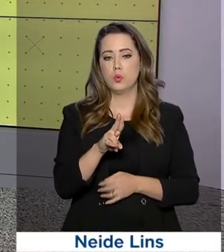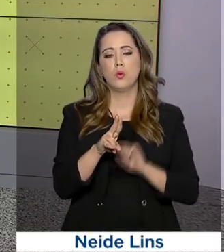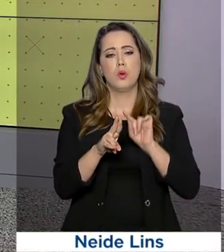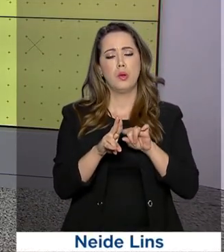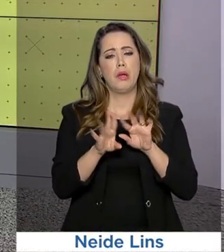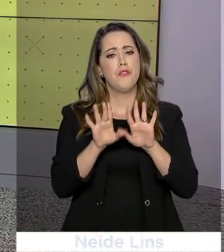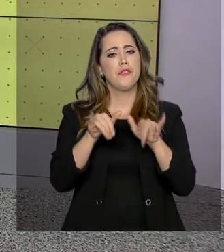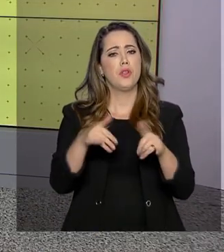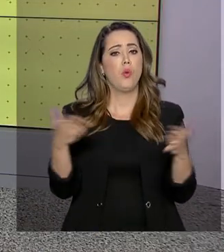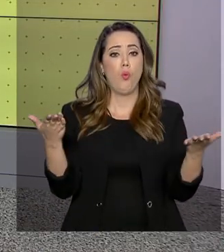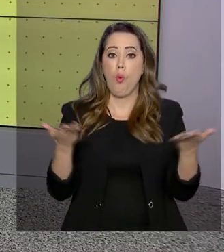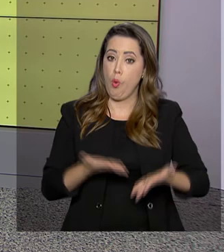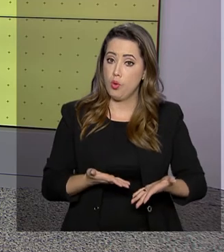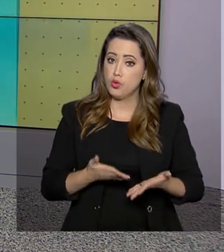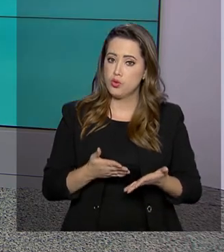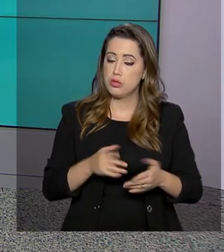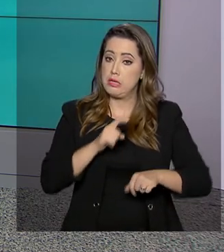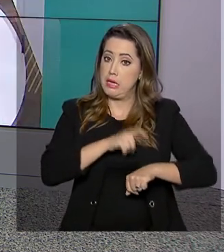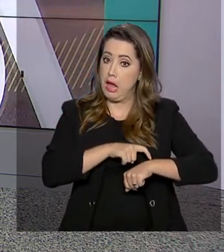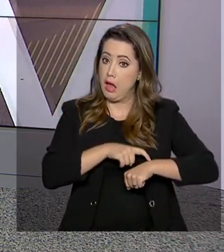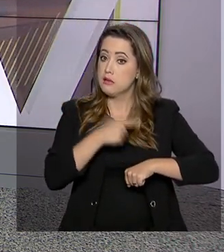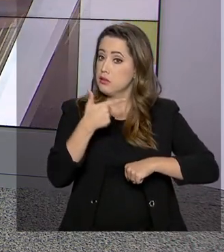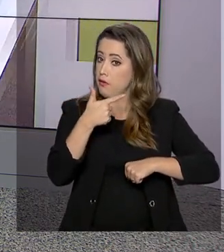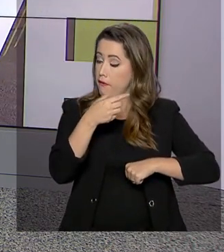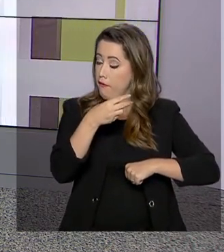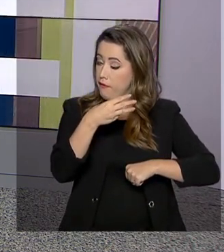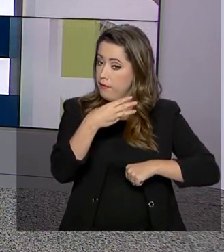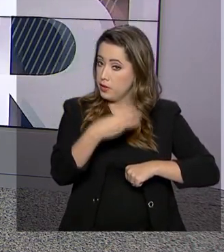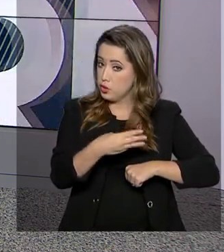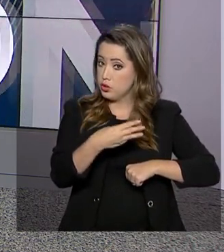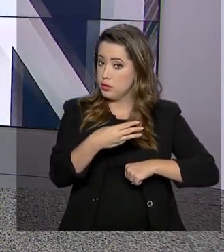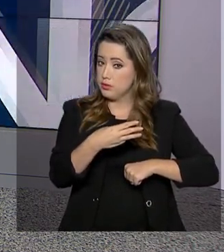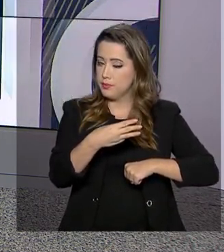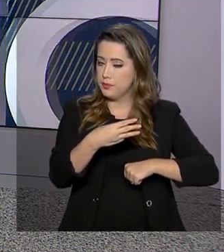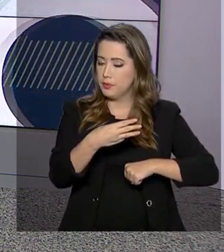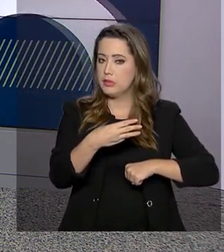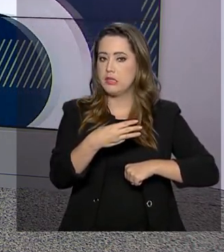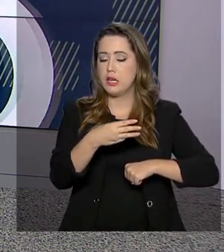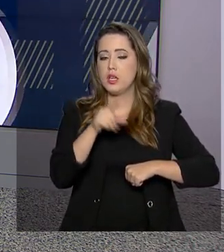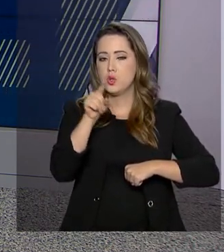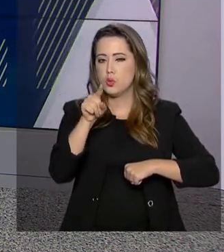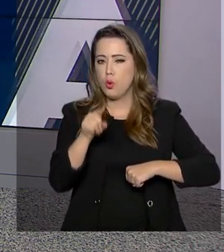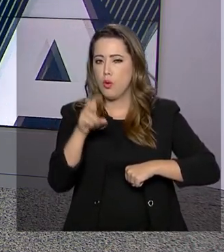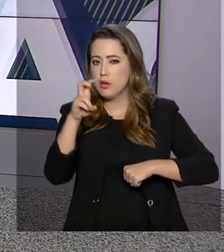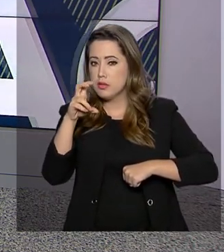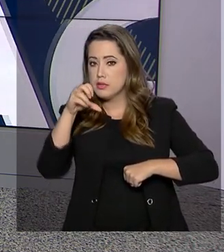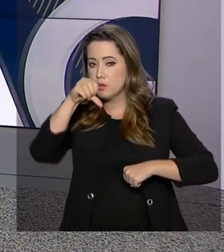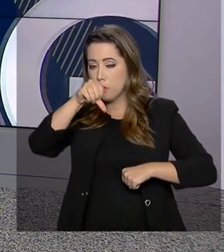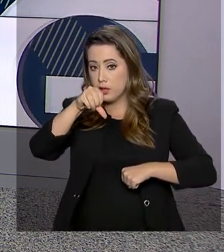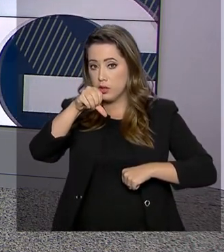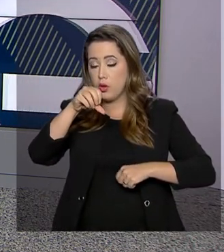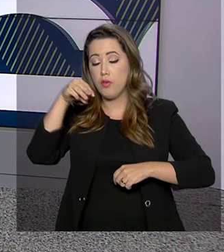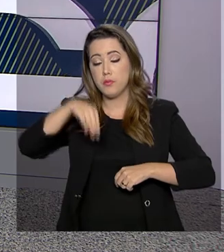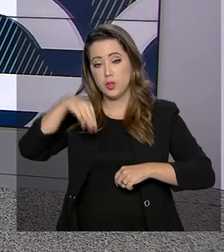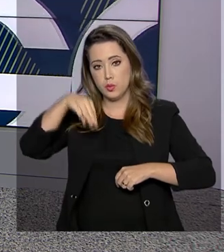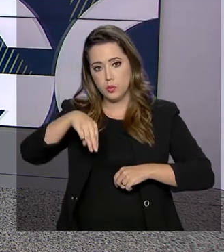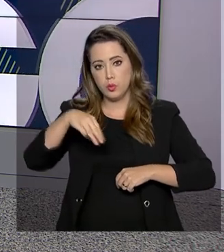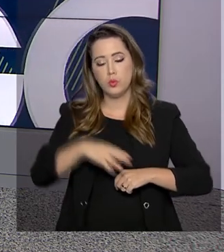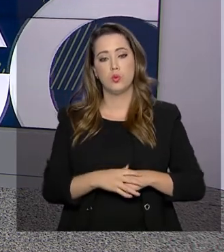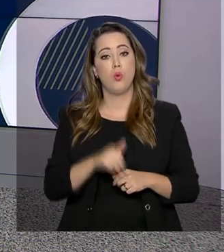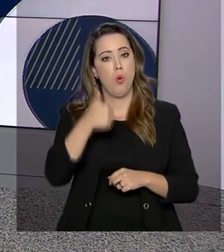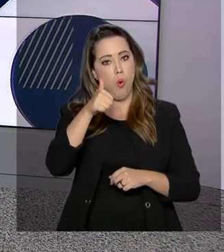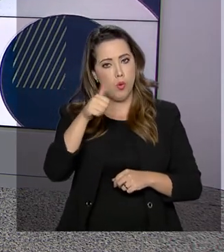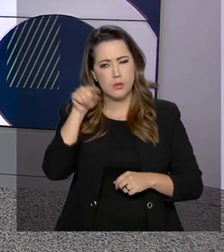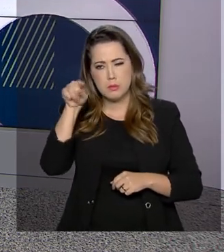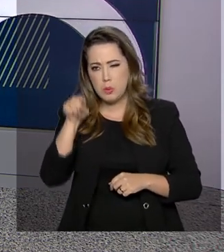Unificada, terminam hoje exatamente às 23 horas e 59 minutos. Nós vamos saber com a repórter Daniele Popov quantos